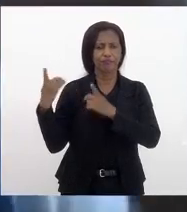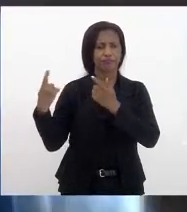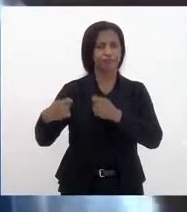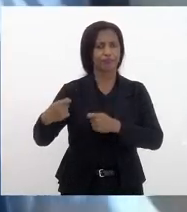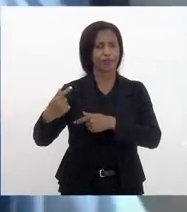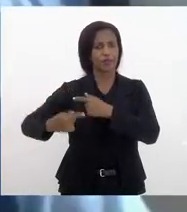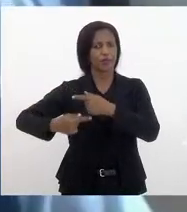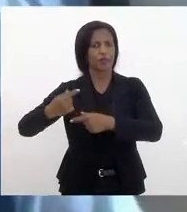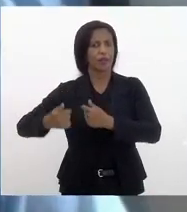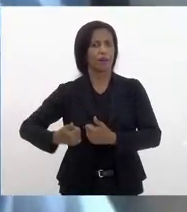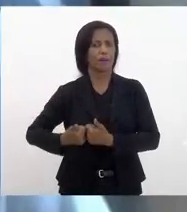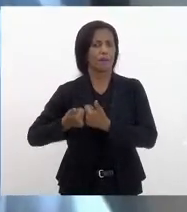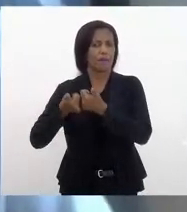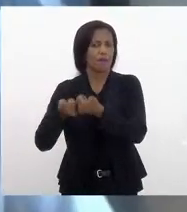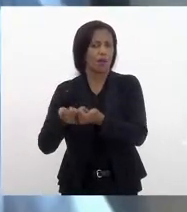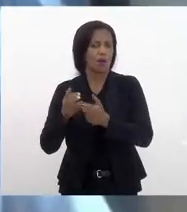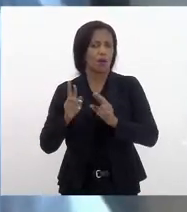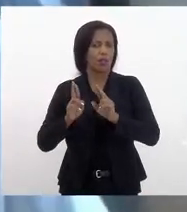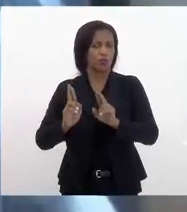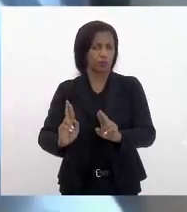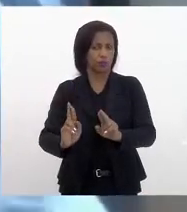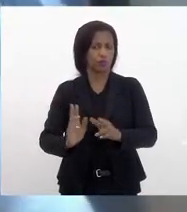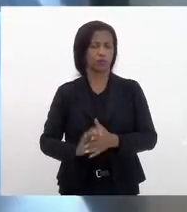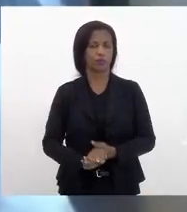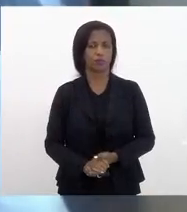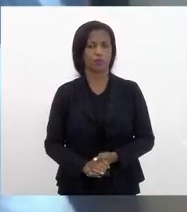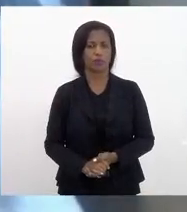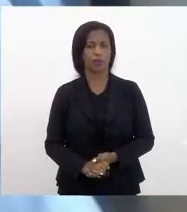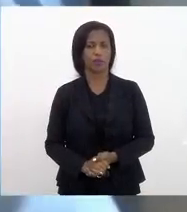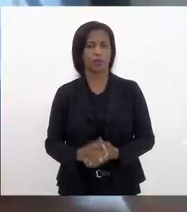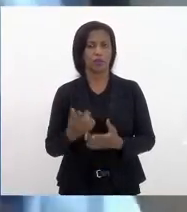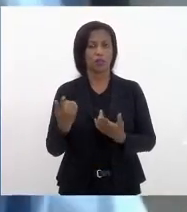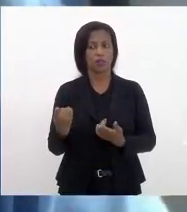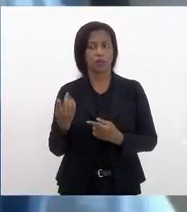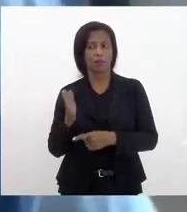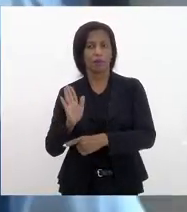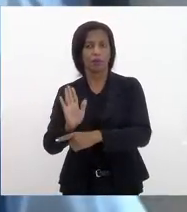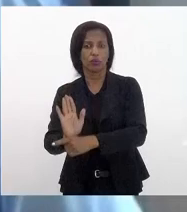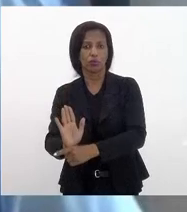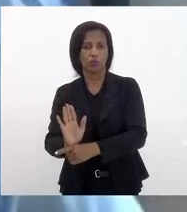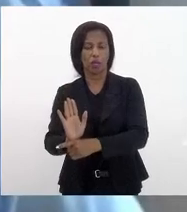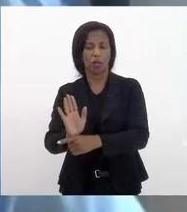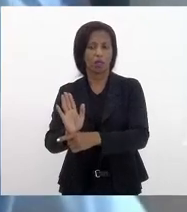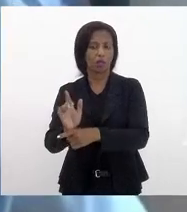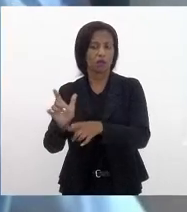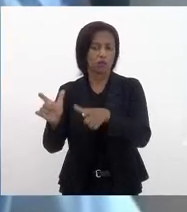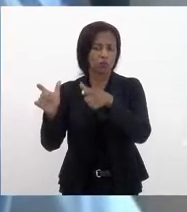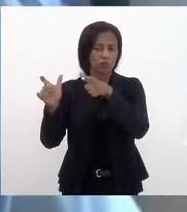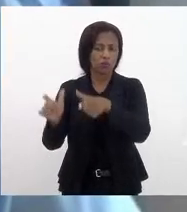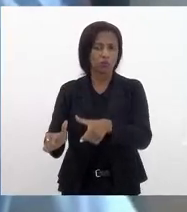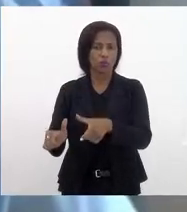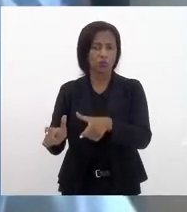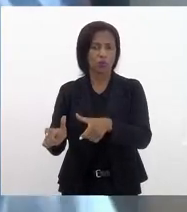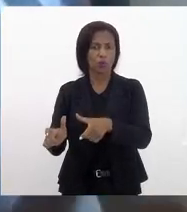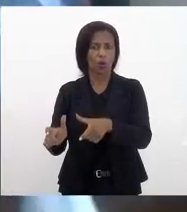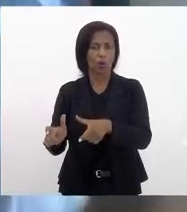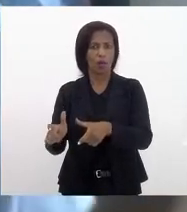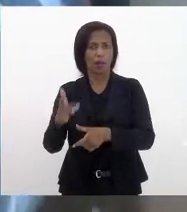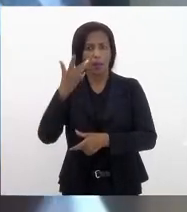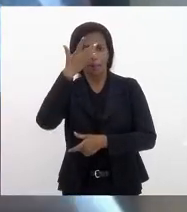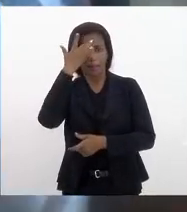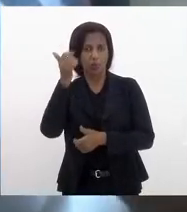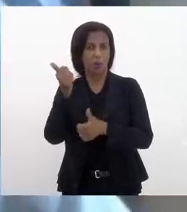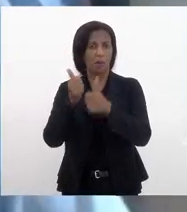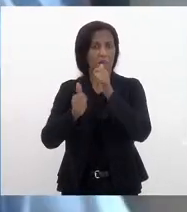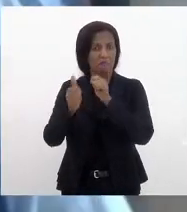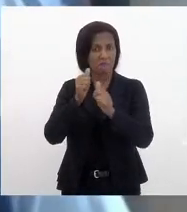que gere o melhor fruto possível e sirva para combater não só o mal motorista, que bebe